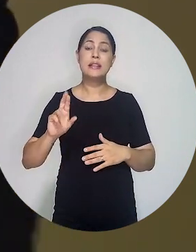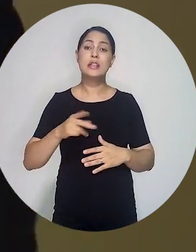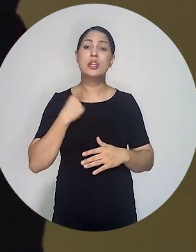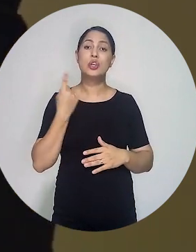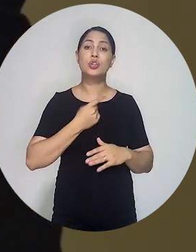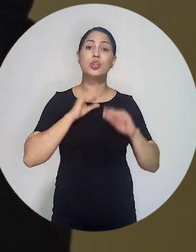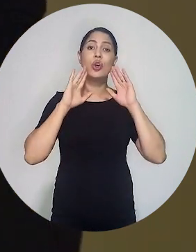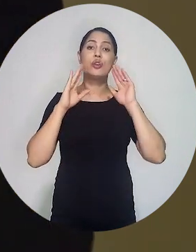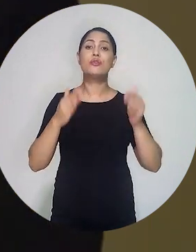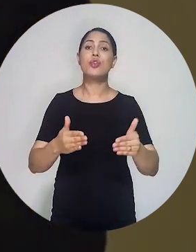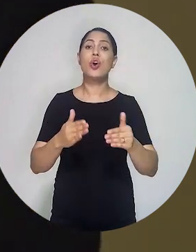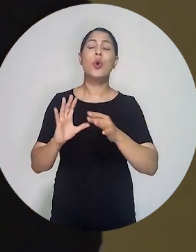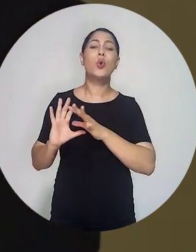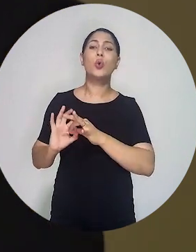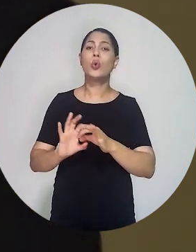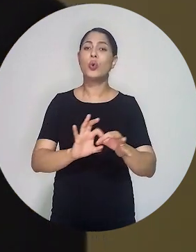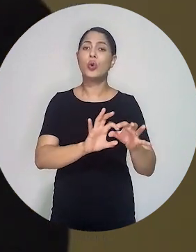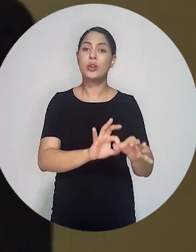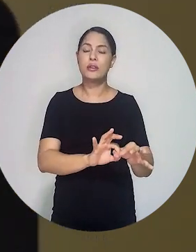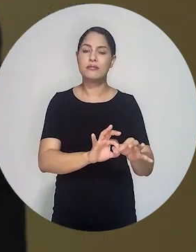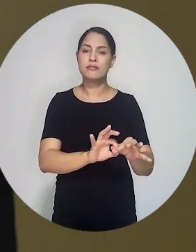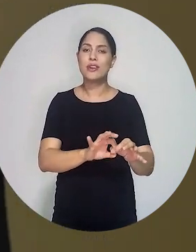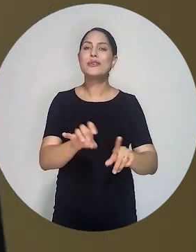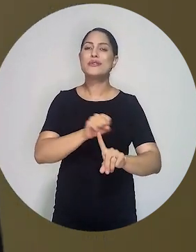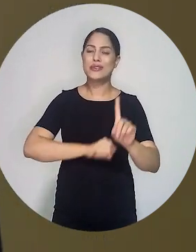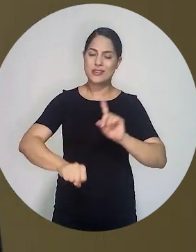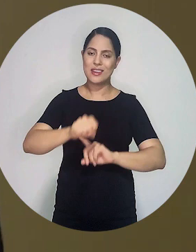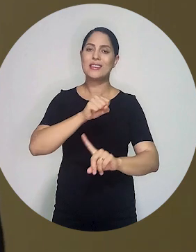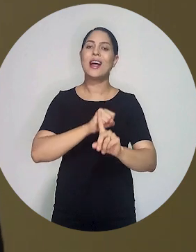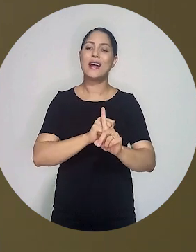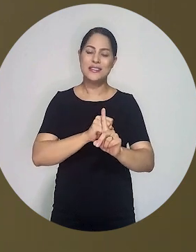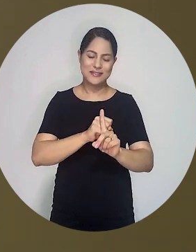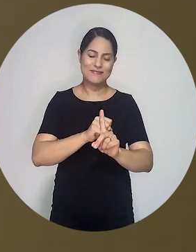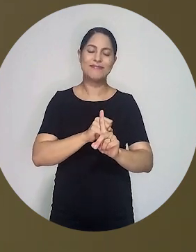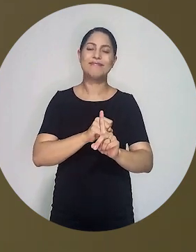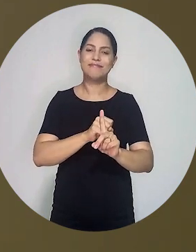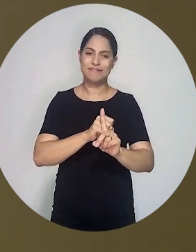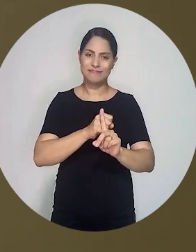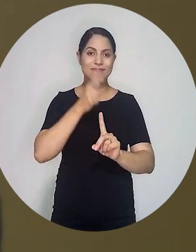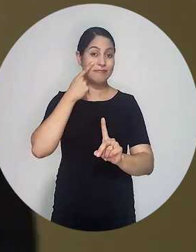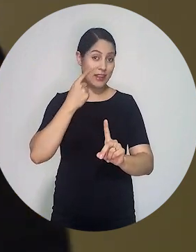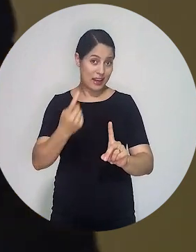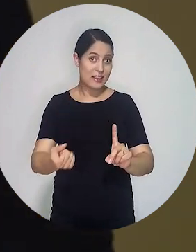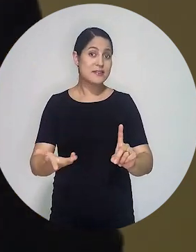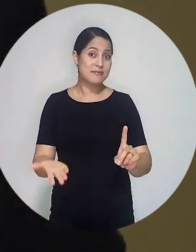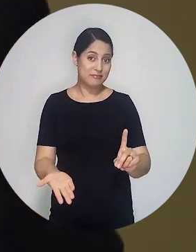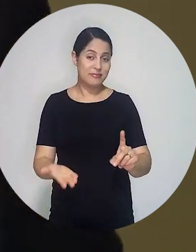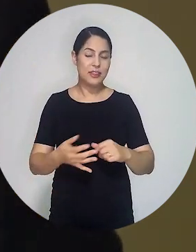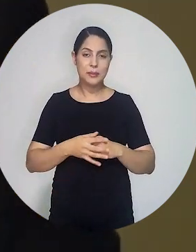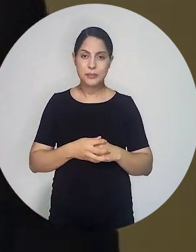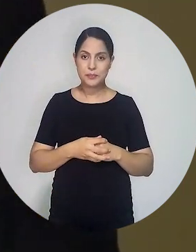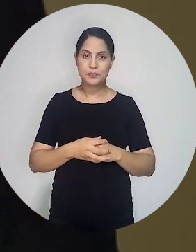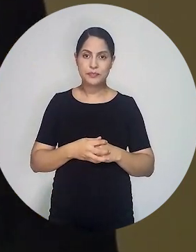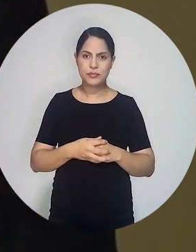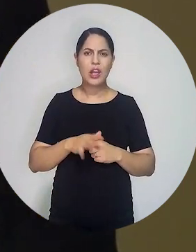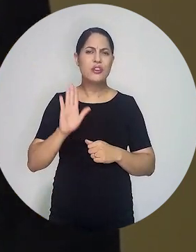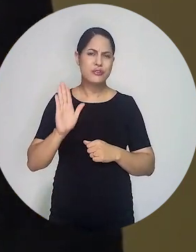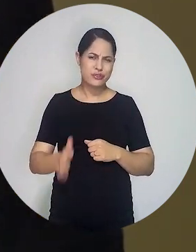CESA, focados nas atividades das sociedades e nos interesses das sociedades de advogados.